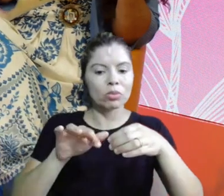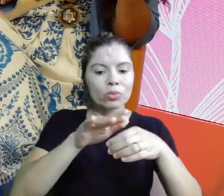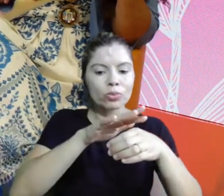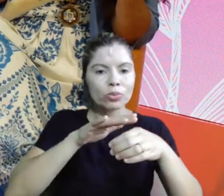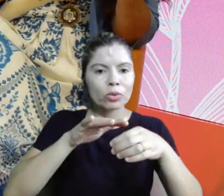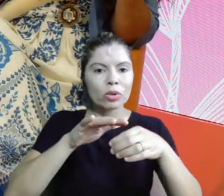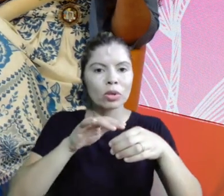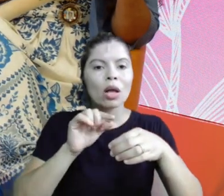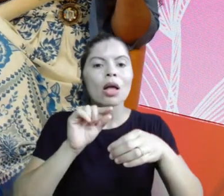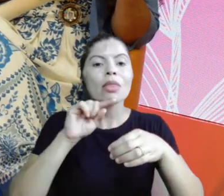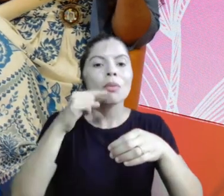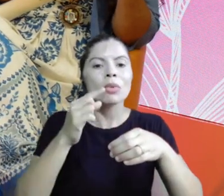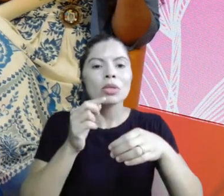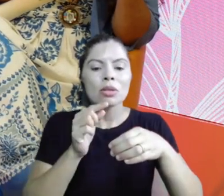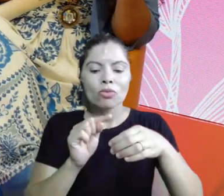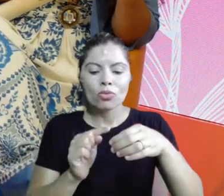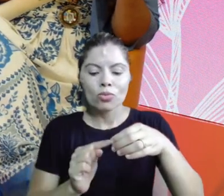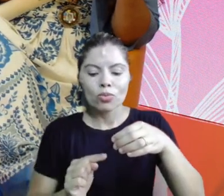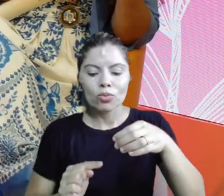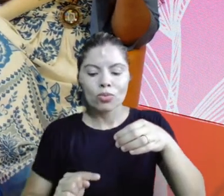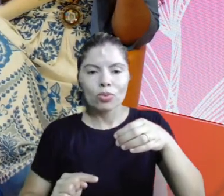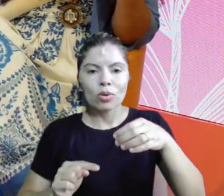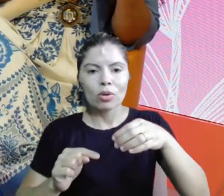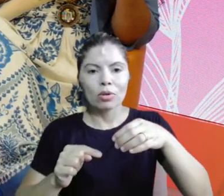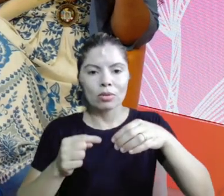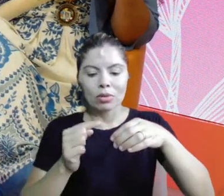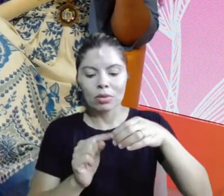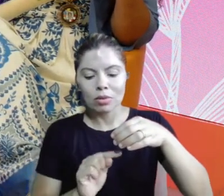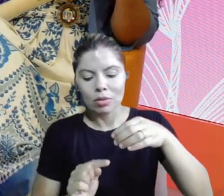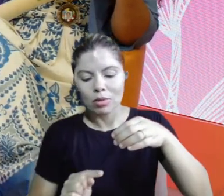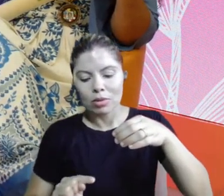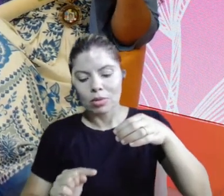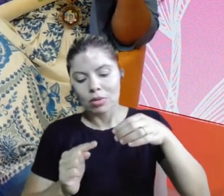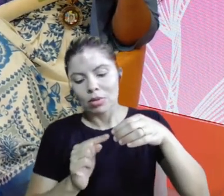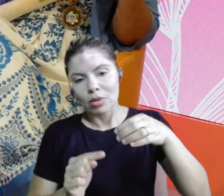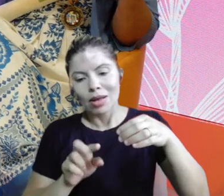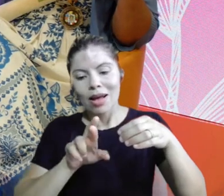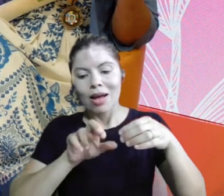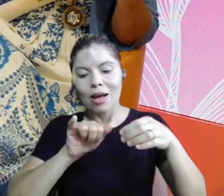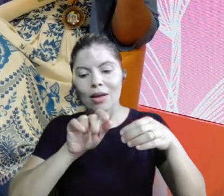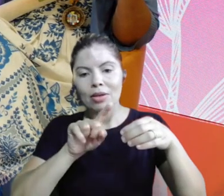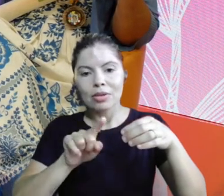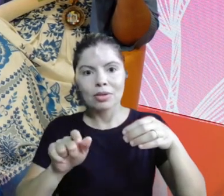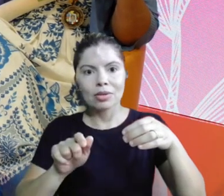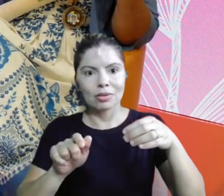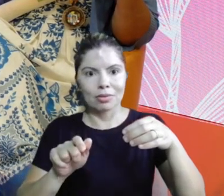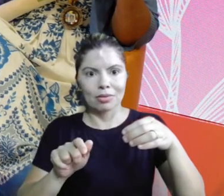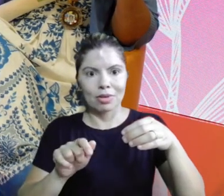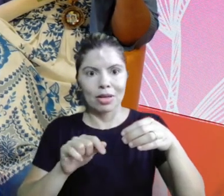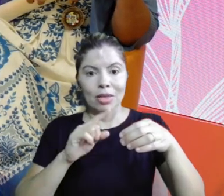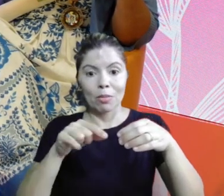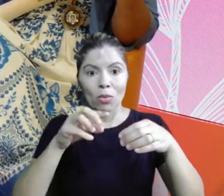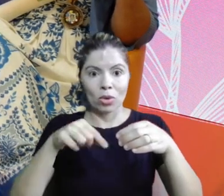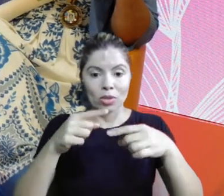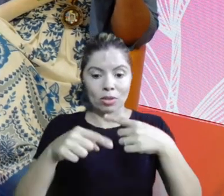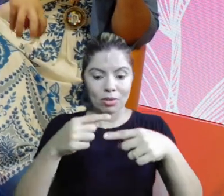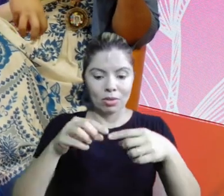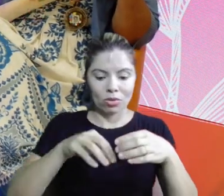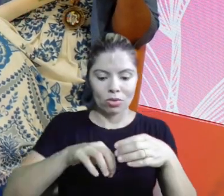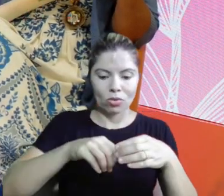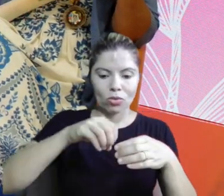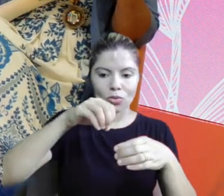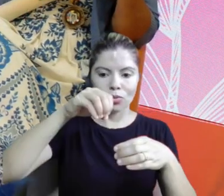raiz, assim, que parece uma estrelinha do mar, assim, uma coisa muito delicada, então pra tirar essa semente